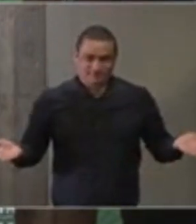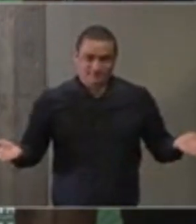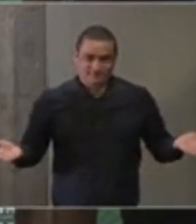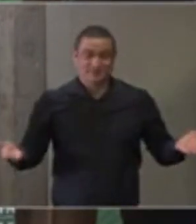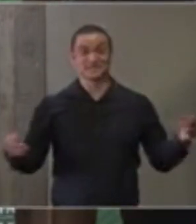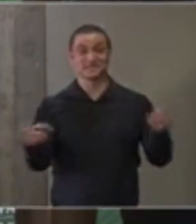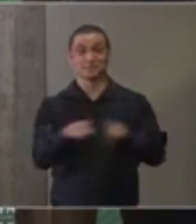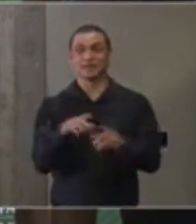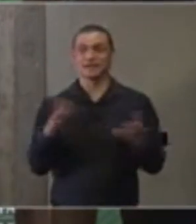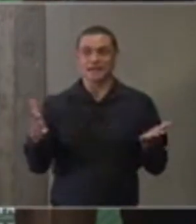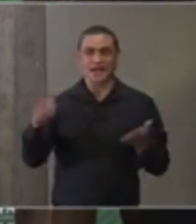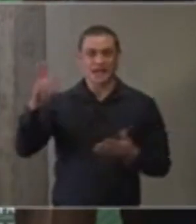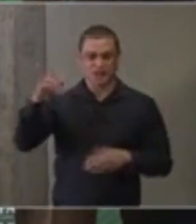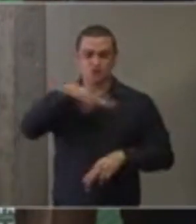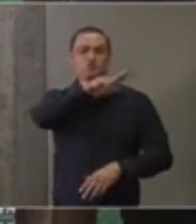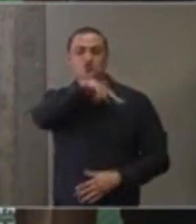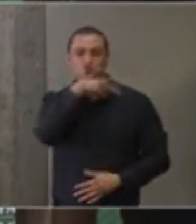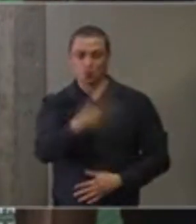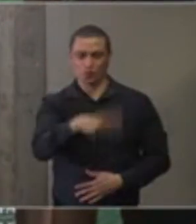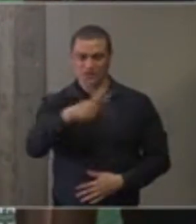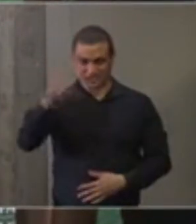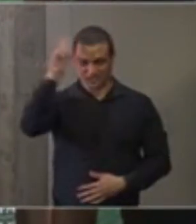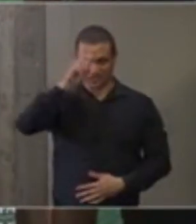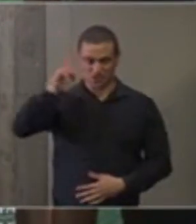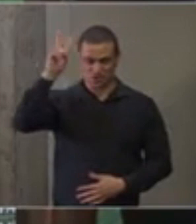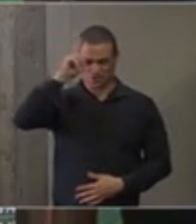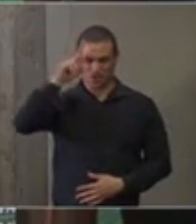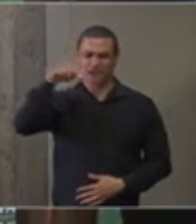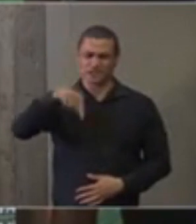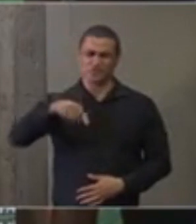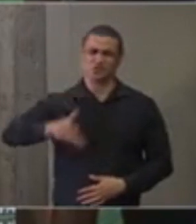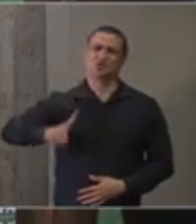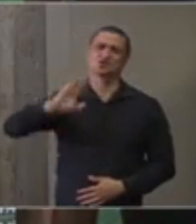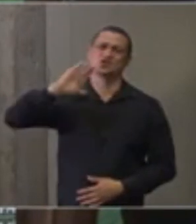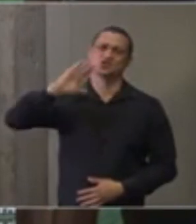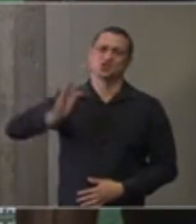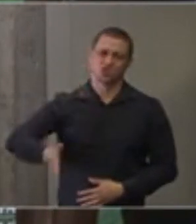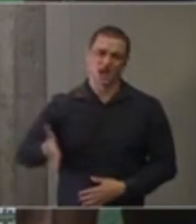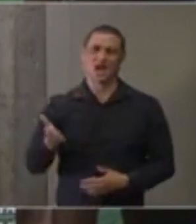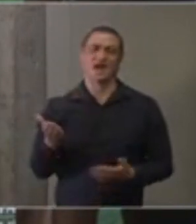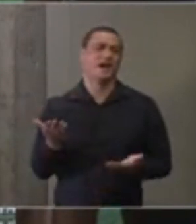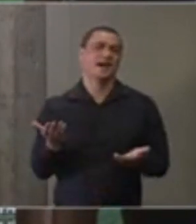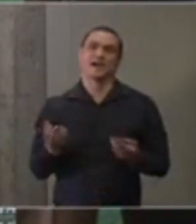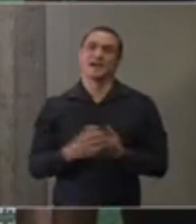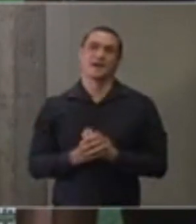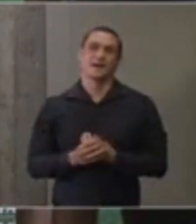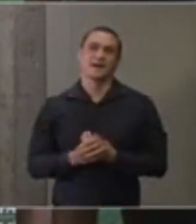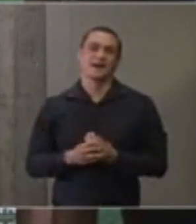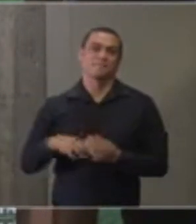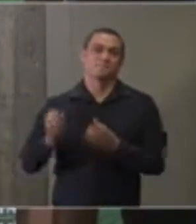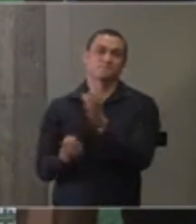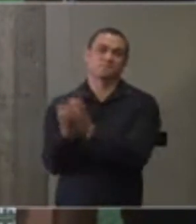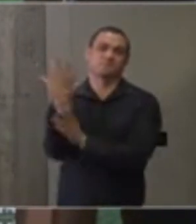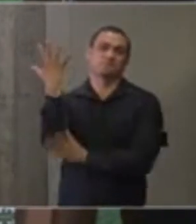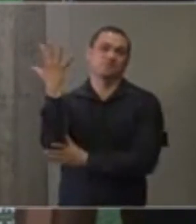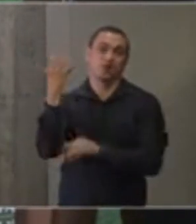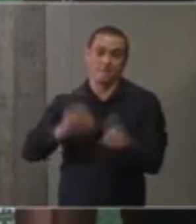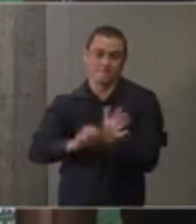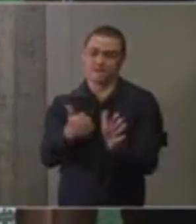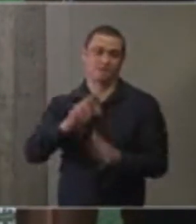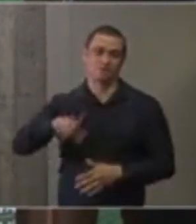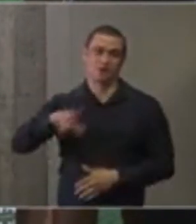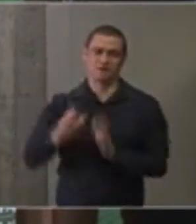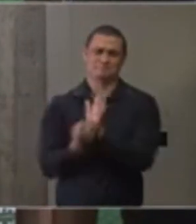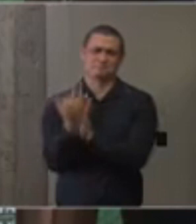Embora na história do Butantan isso seja relativamente frequente. O